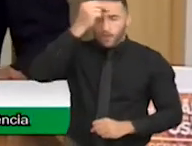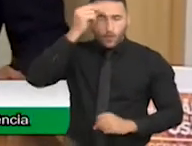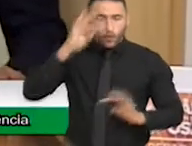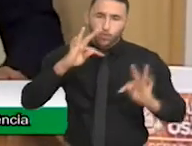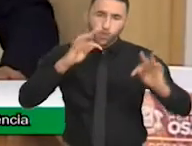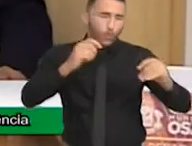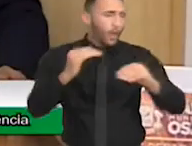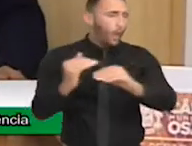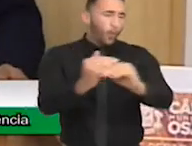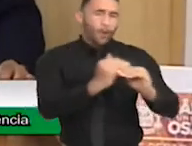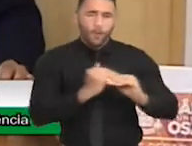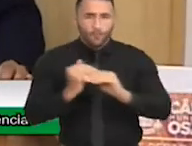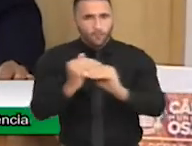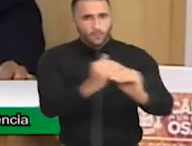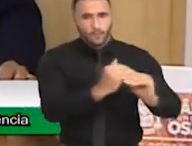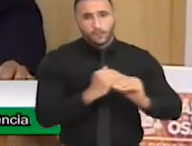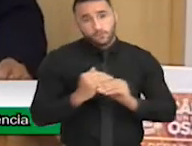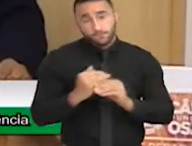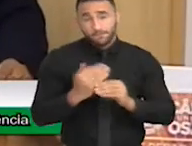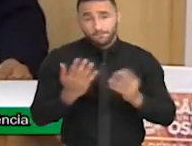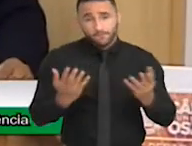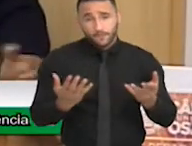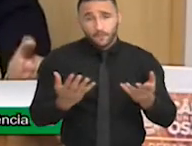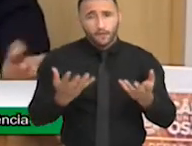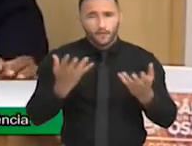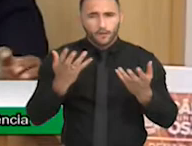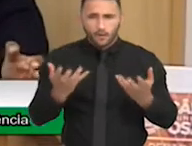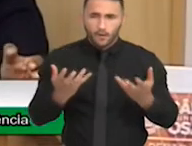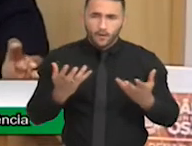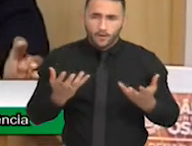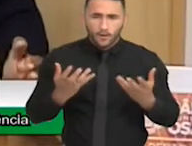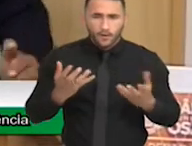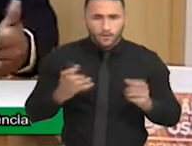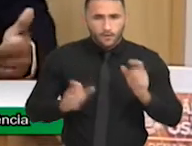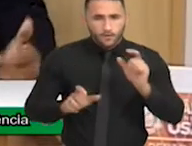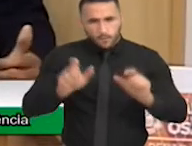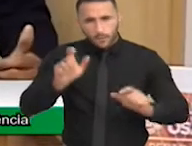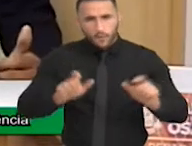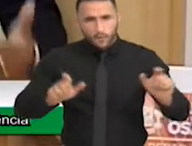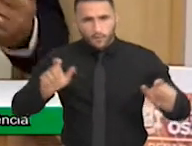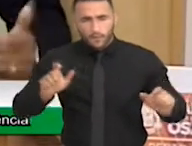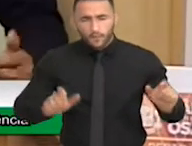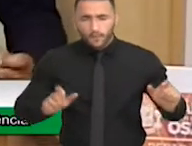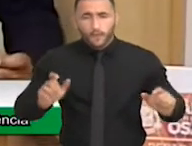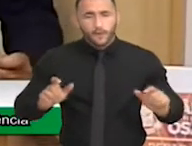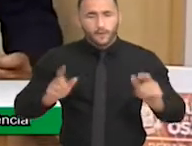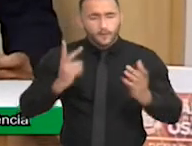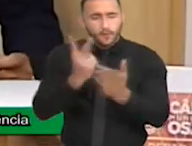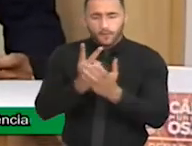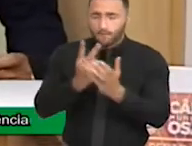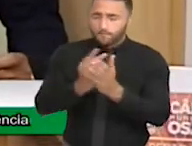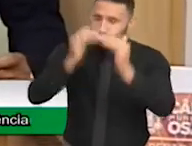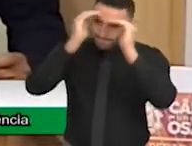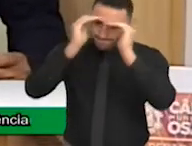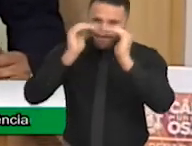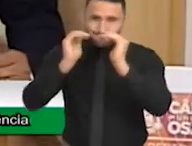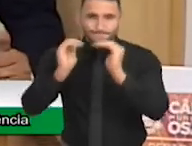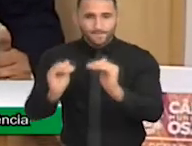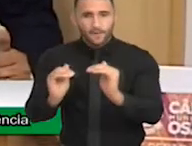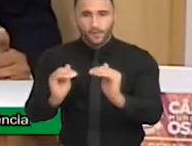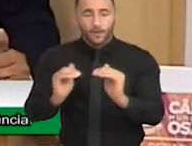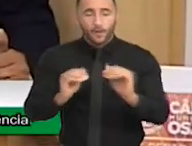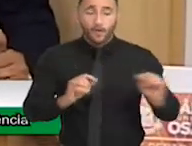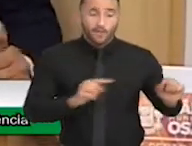não sou melhor que ninguém, então a gente quer que essas pessoas todas sejam respeitadas. Então, o nosso